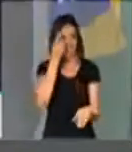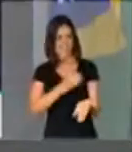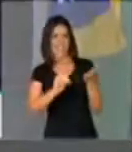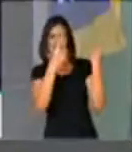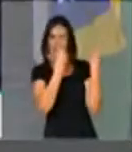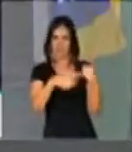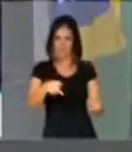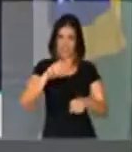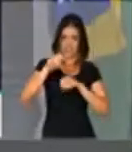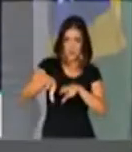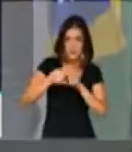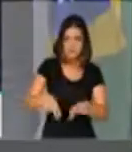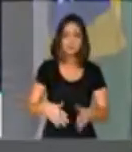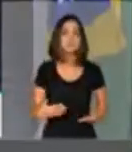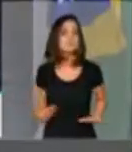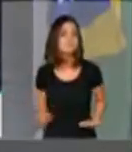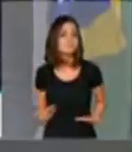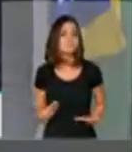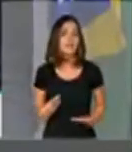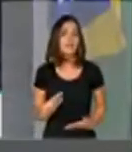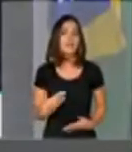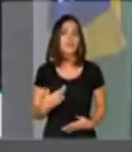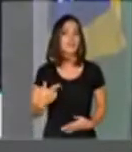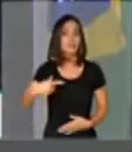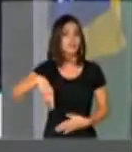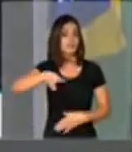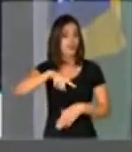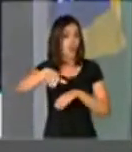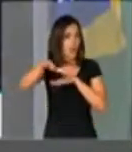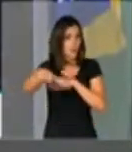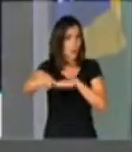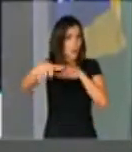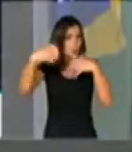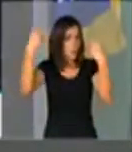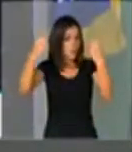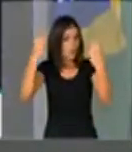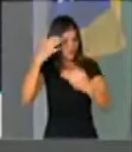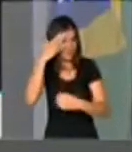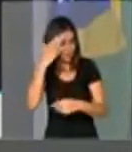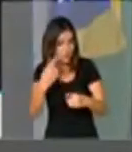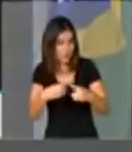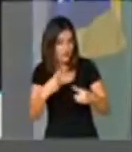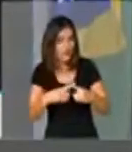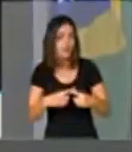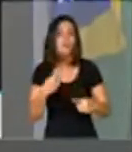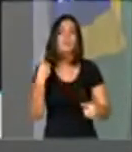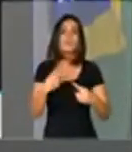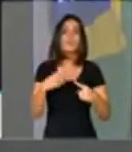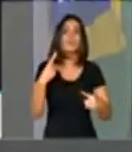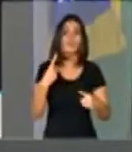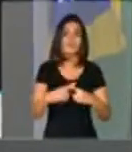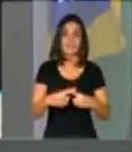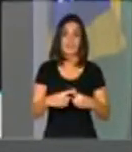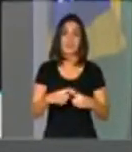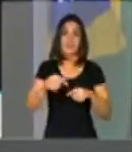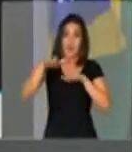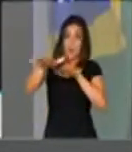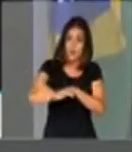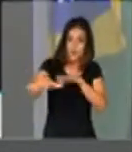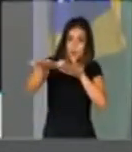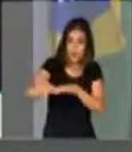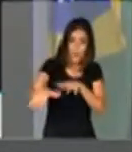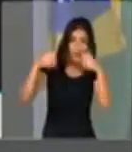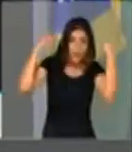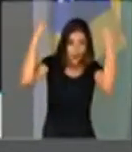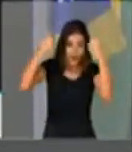educação? Sabe por que não foram às ruas, senhor ministro? Porque os que estão nas ruas